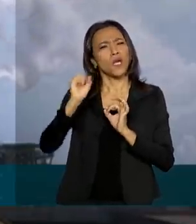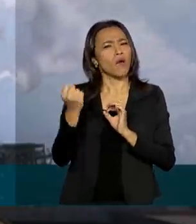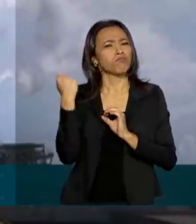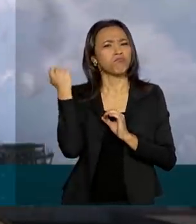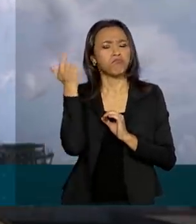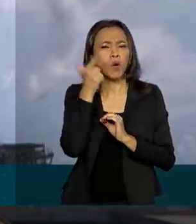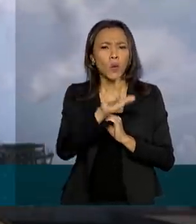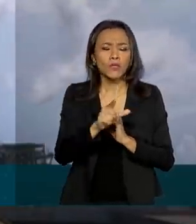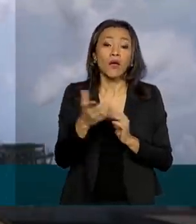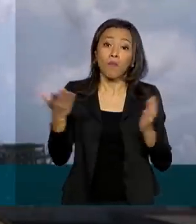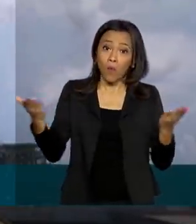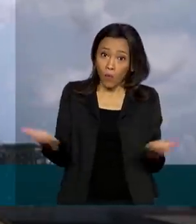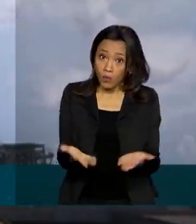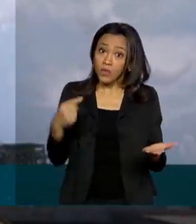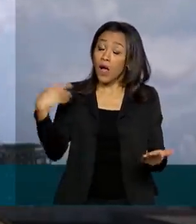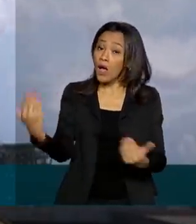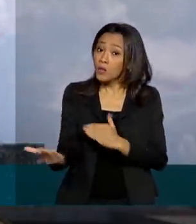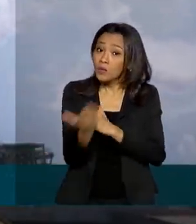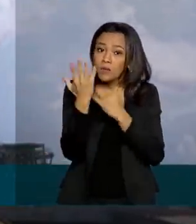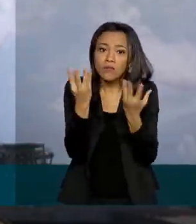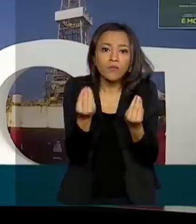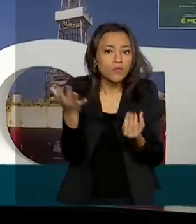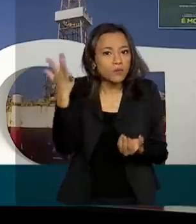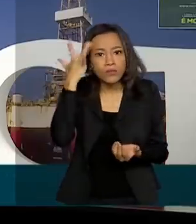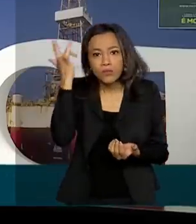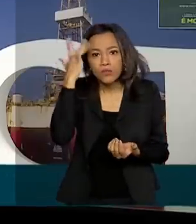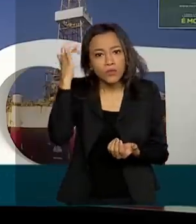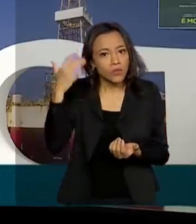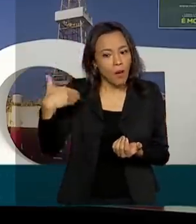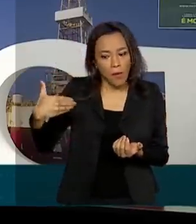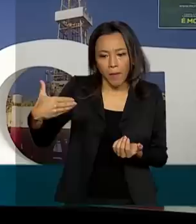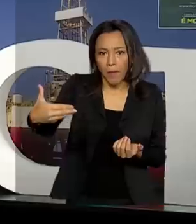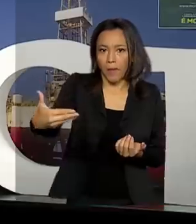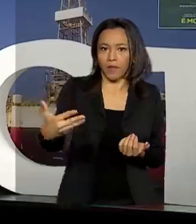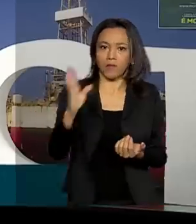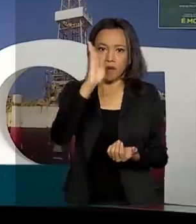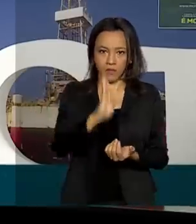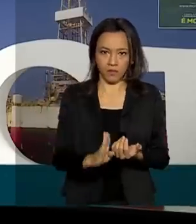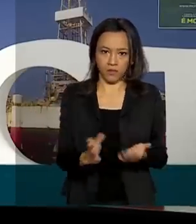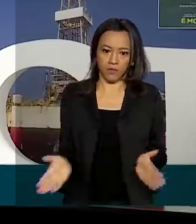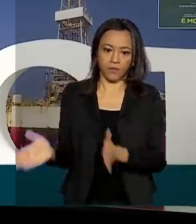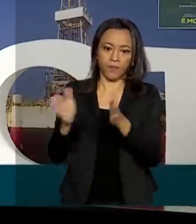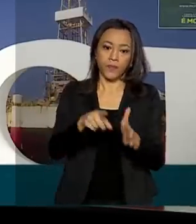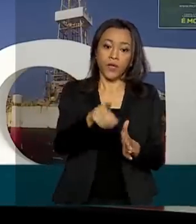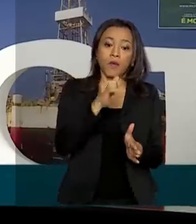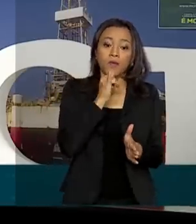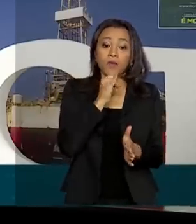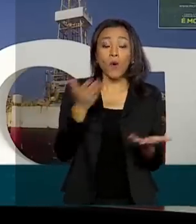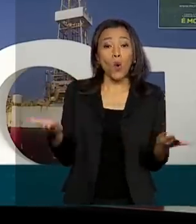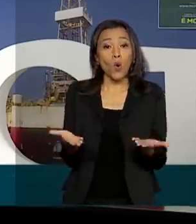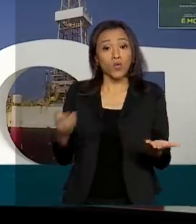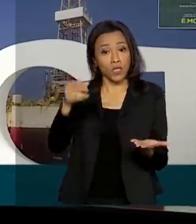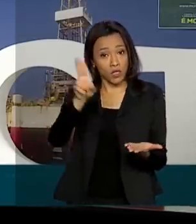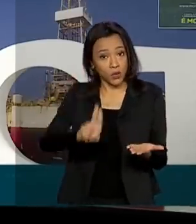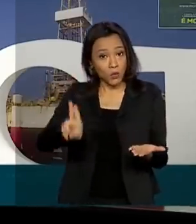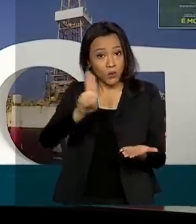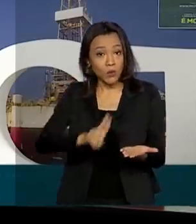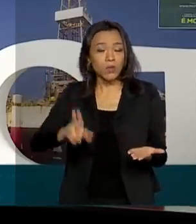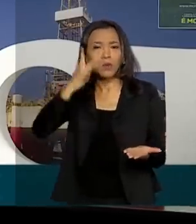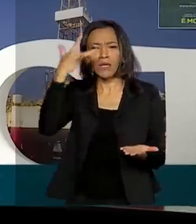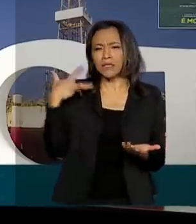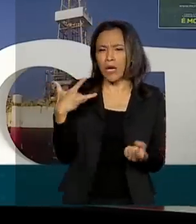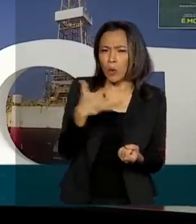criação de equipamentos básicos para o nosso dia a dia. Uma série de coisas que a gente hoje utiliza, monitoramento da saúde de uma pessoa,